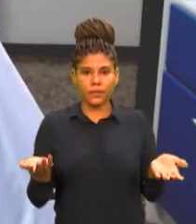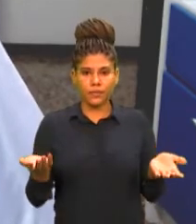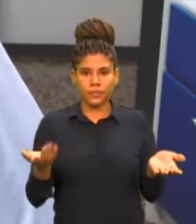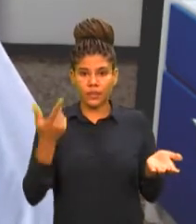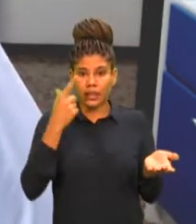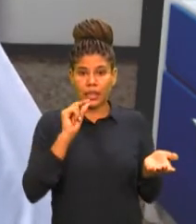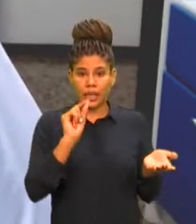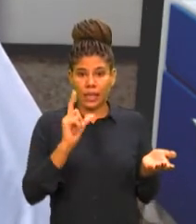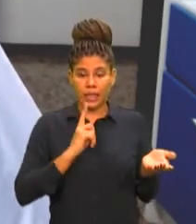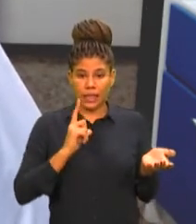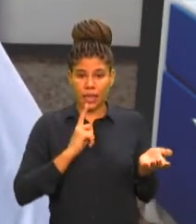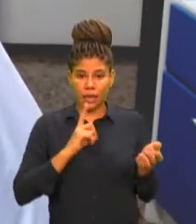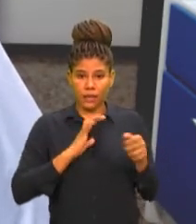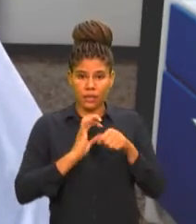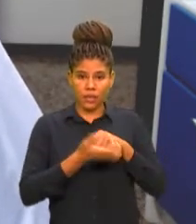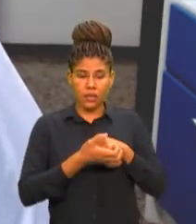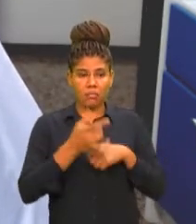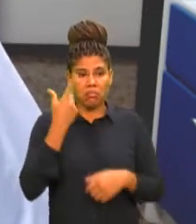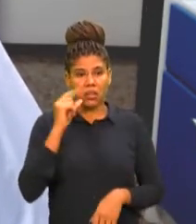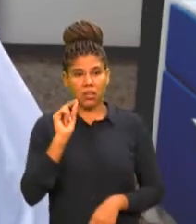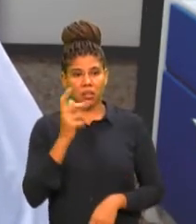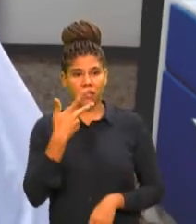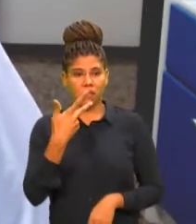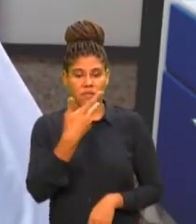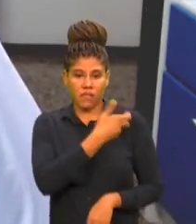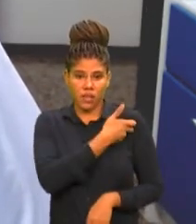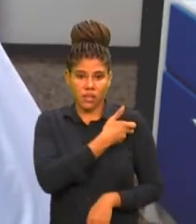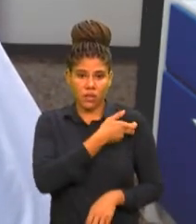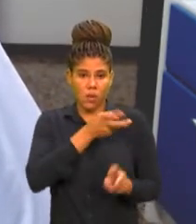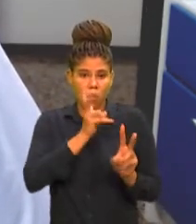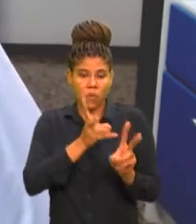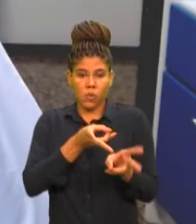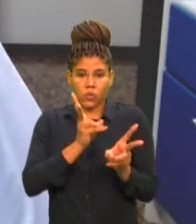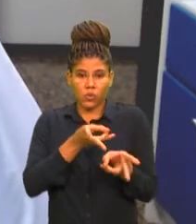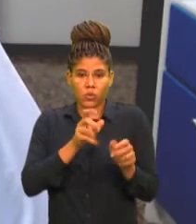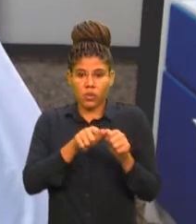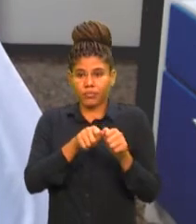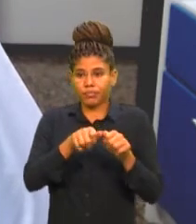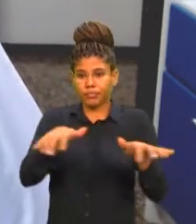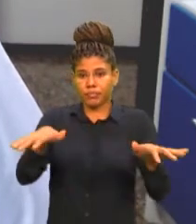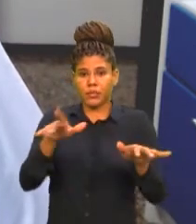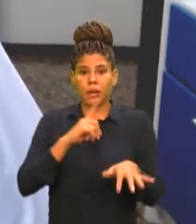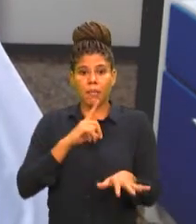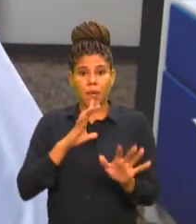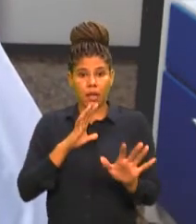doença, quem vacinou, continua parcialmente protegido.